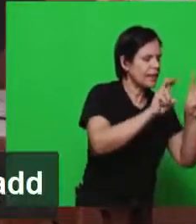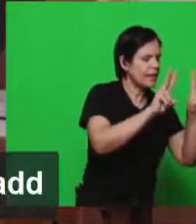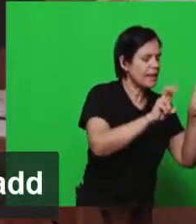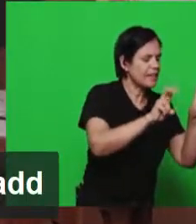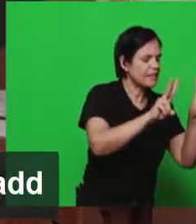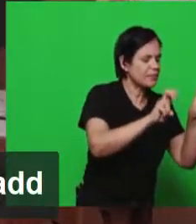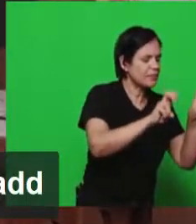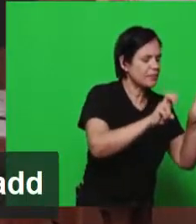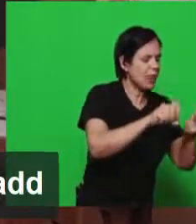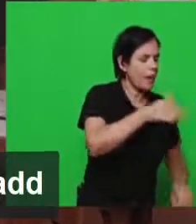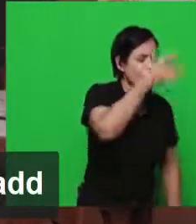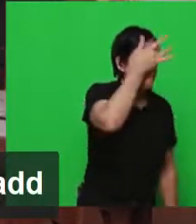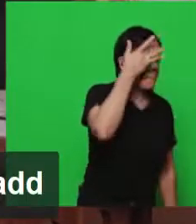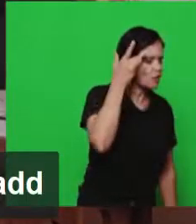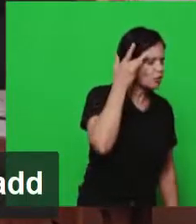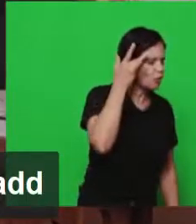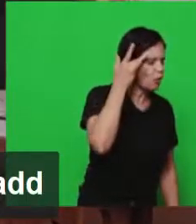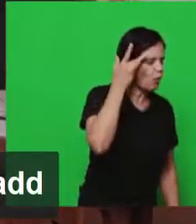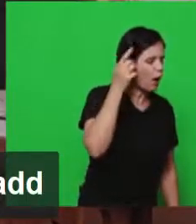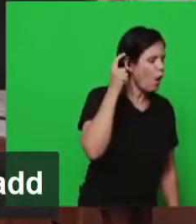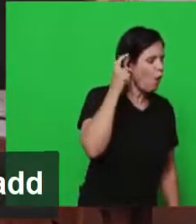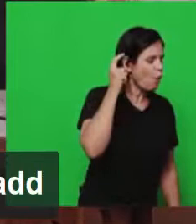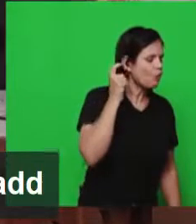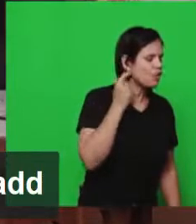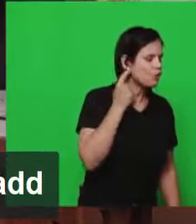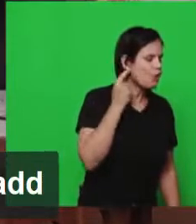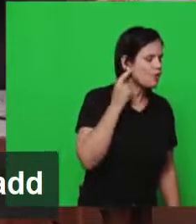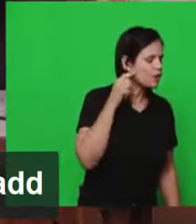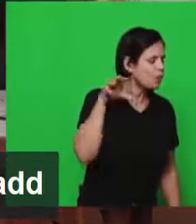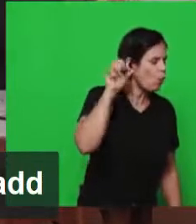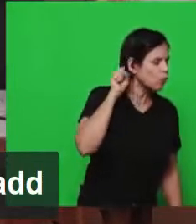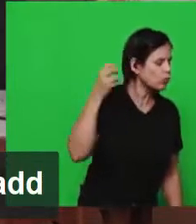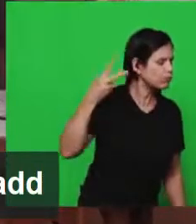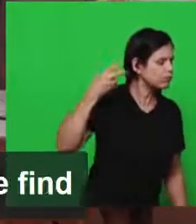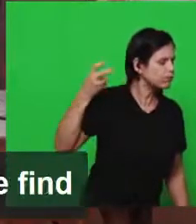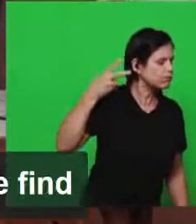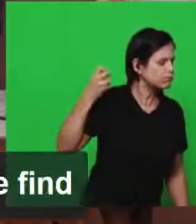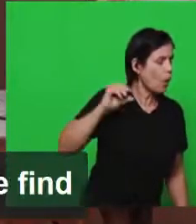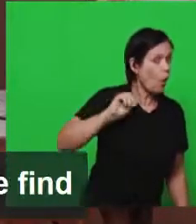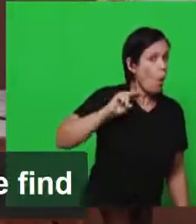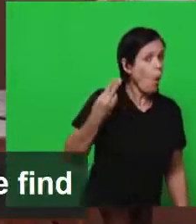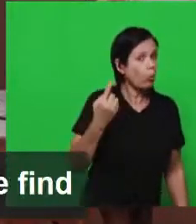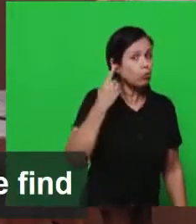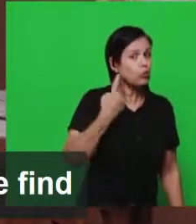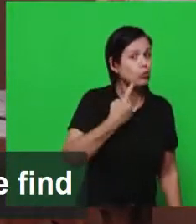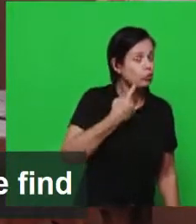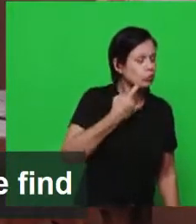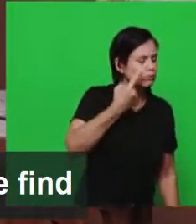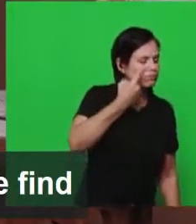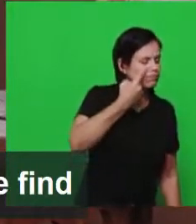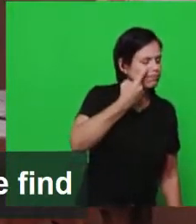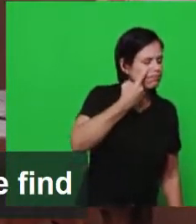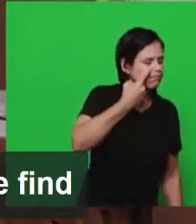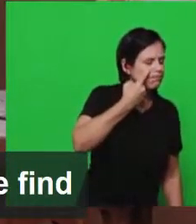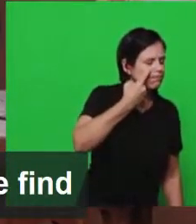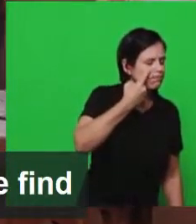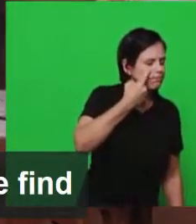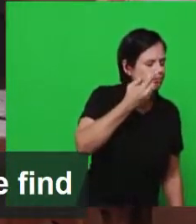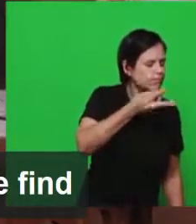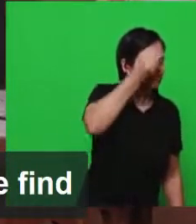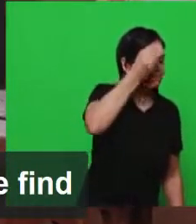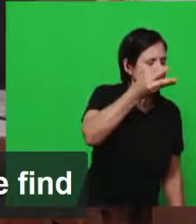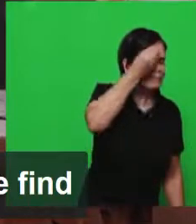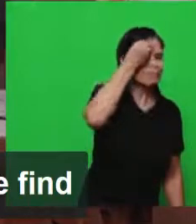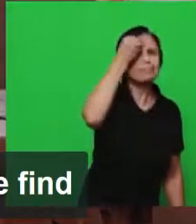quem tem ouvidos para ouvir ouça aí diz assim ouça o que o Espírito diz às